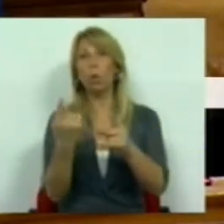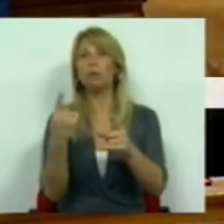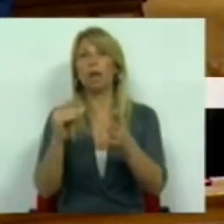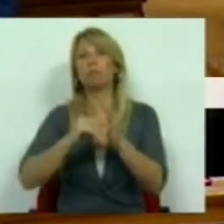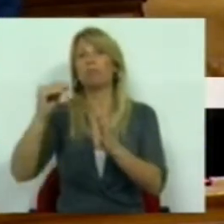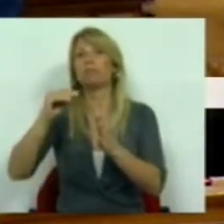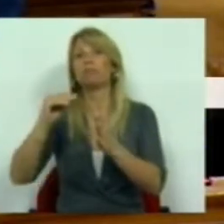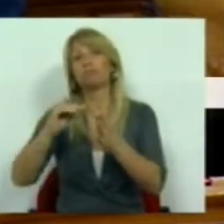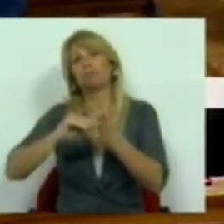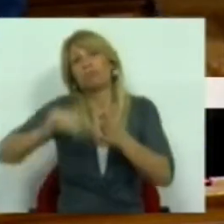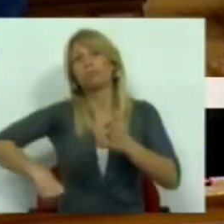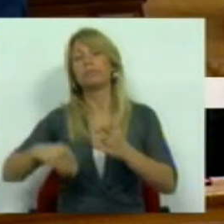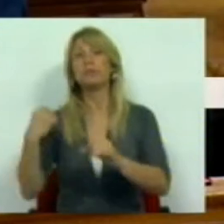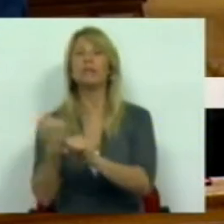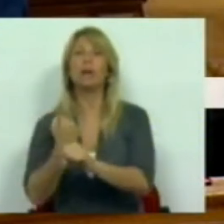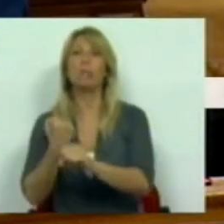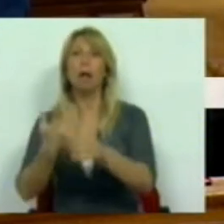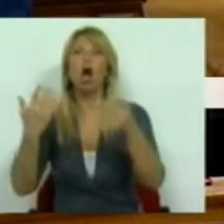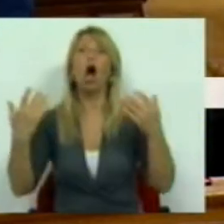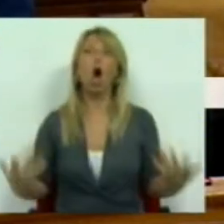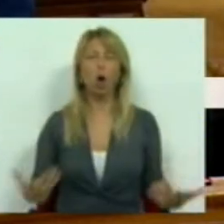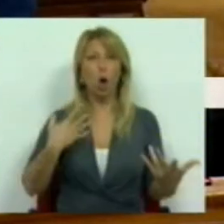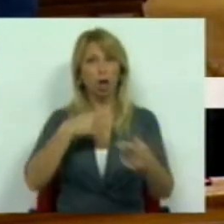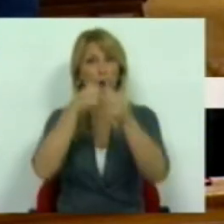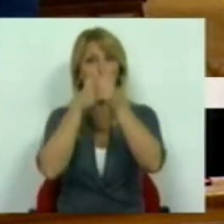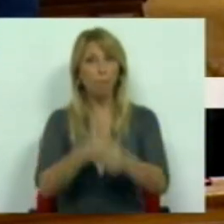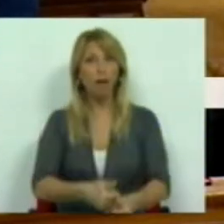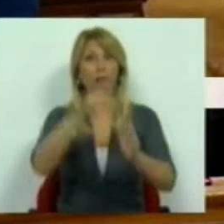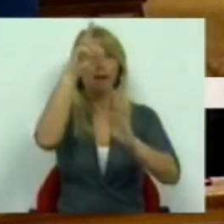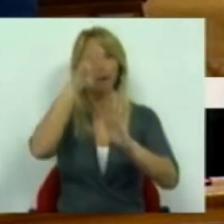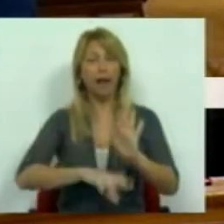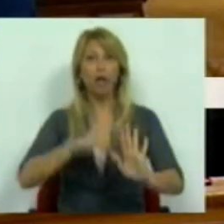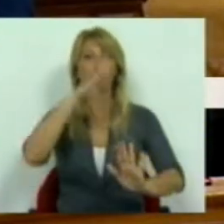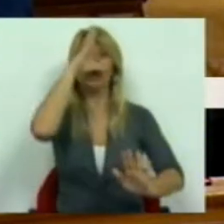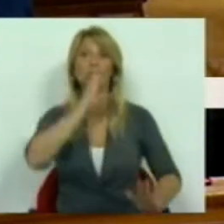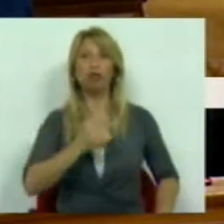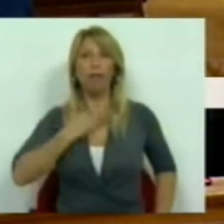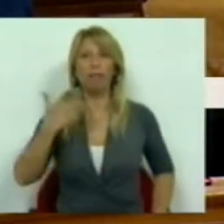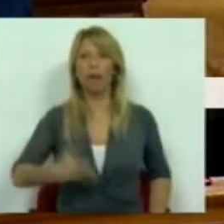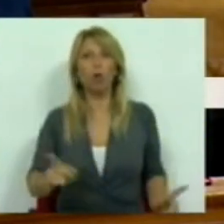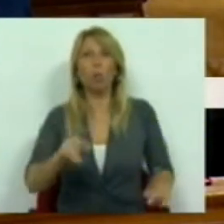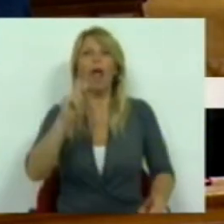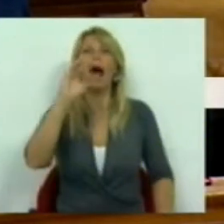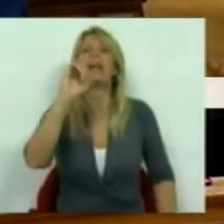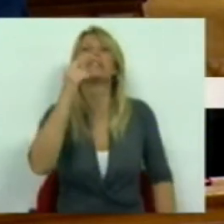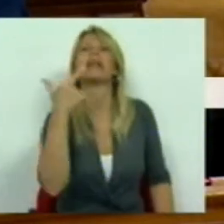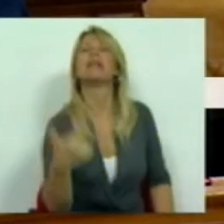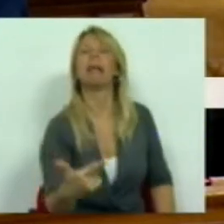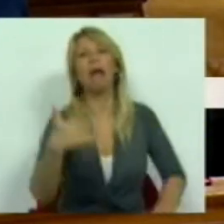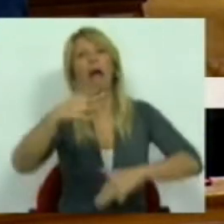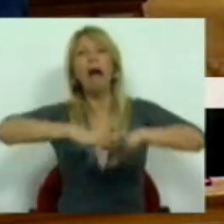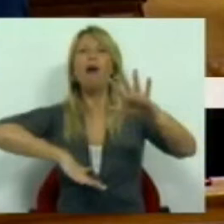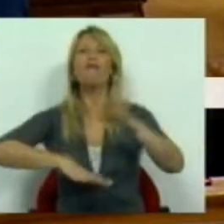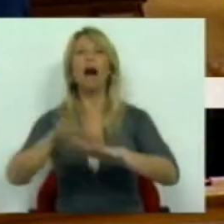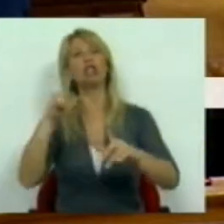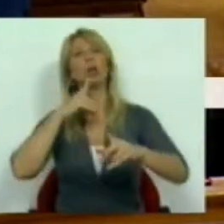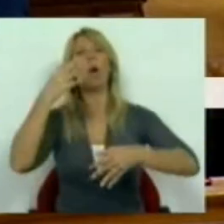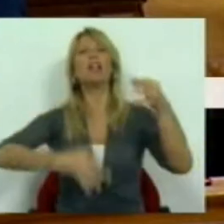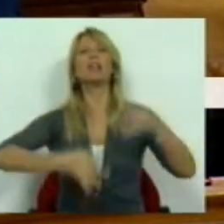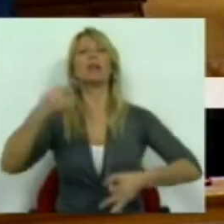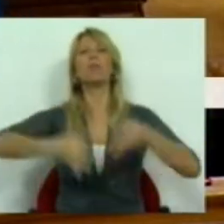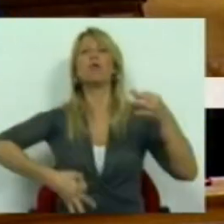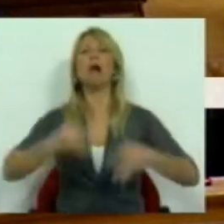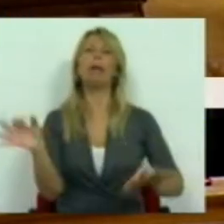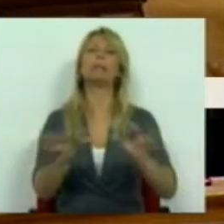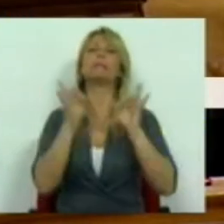no respeito pelas regras do Estado de Direito. Não transformando a ACT num tribunal ad hoc, permitindo às partes